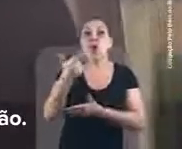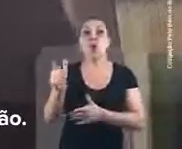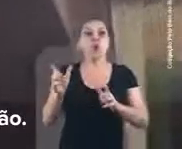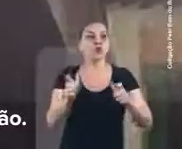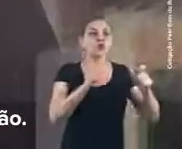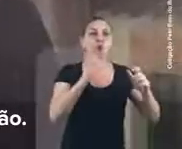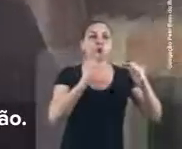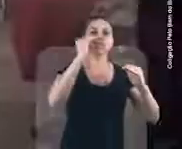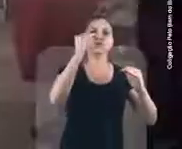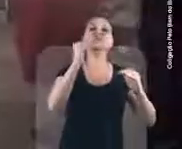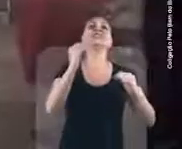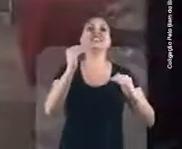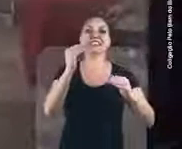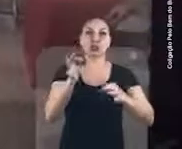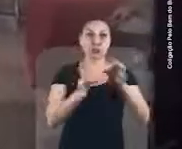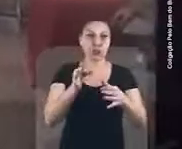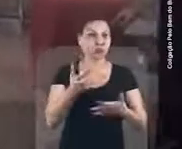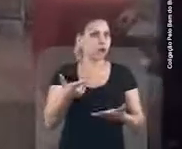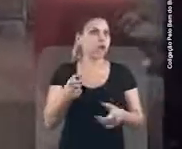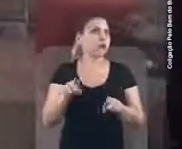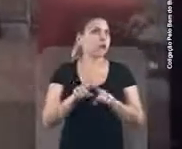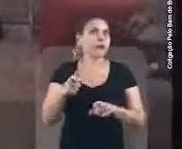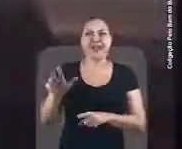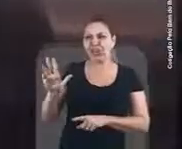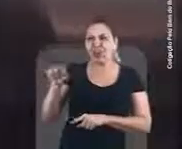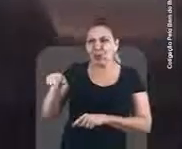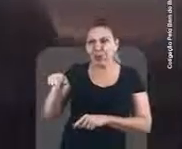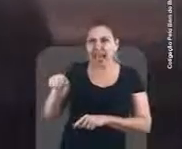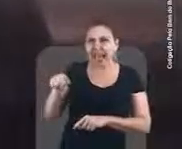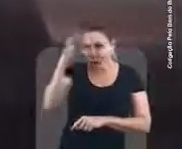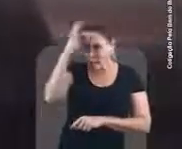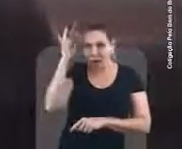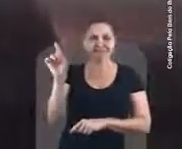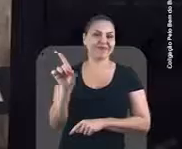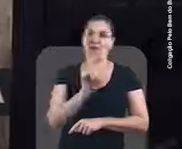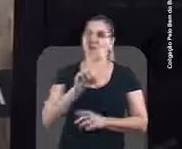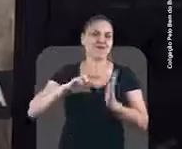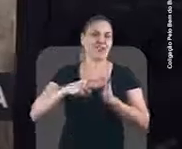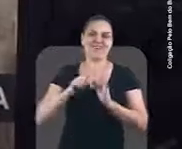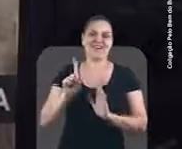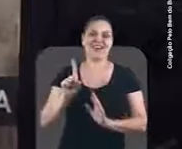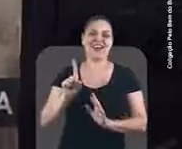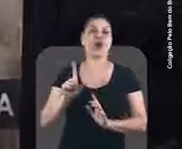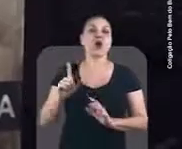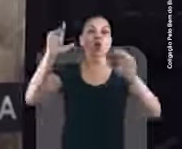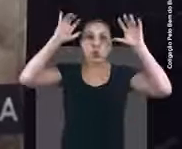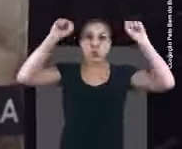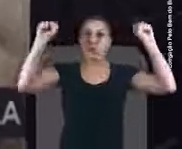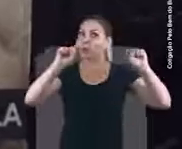jurisdição. Isso não quer dizer também que o ex-presidente Lula foi inocentado. O Supremo não